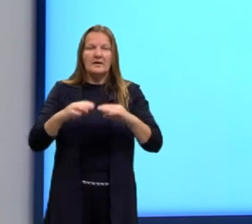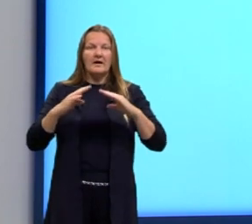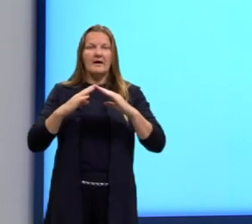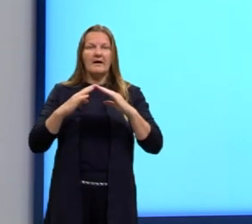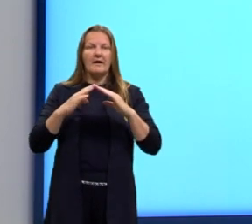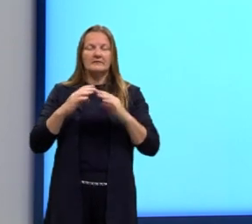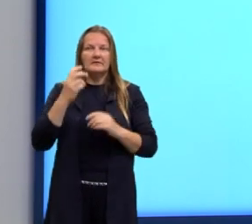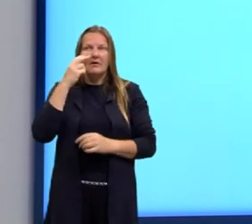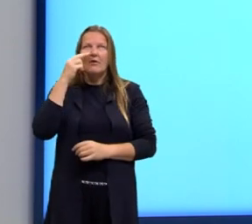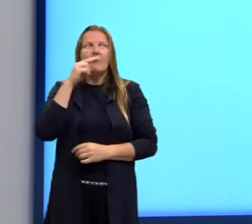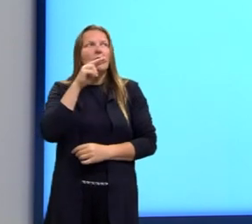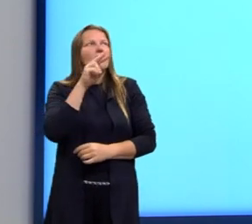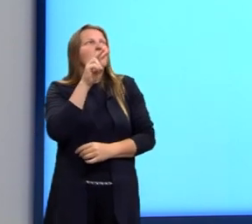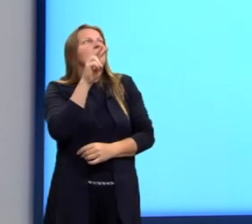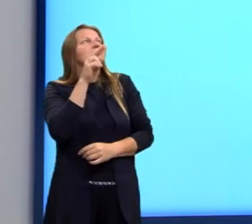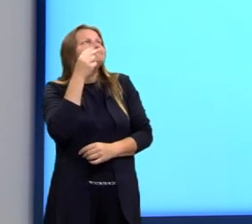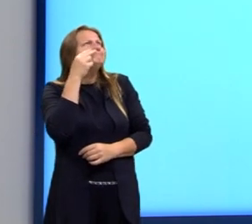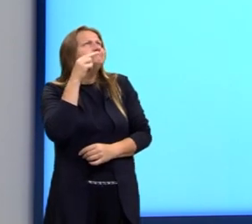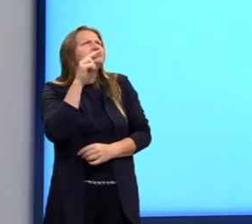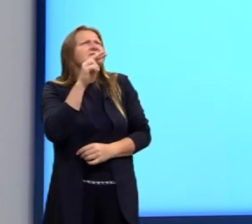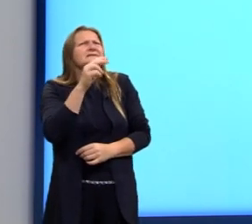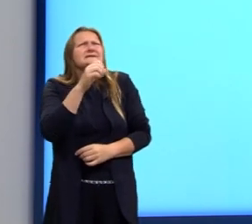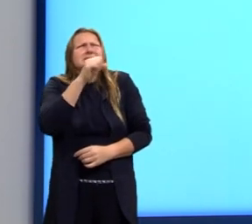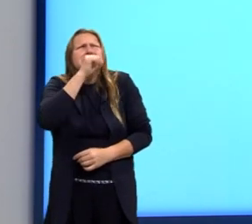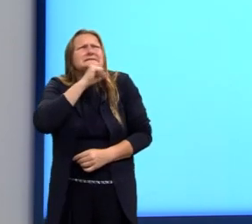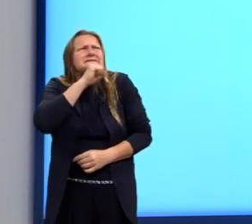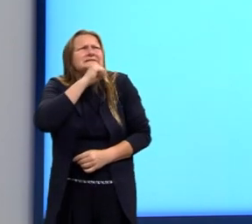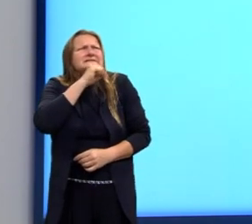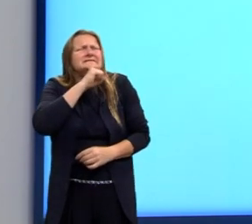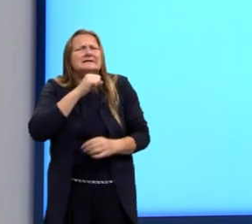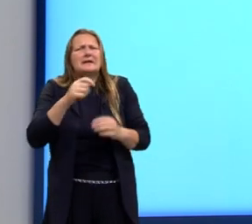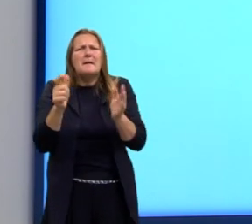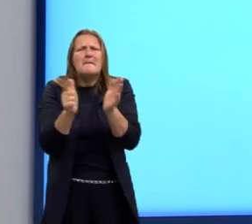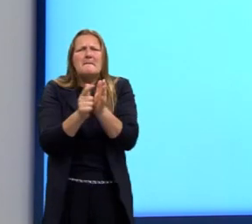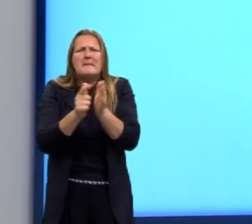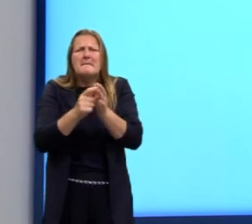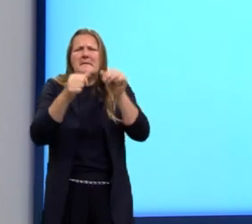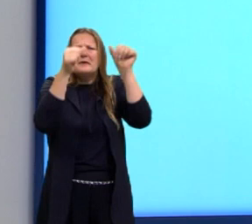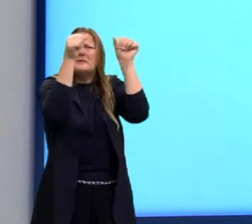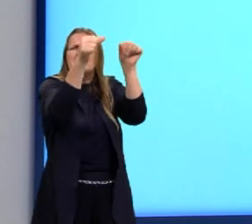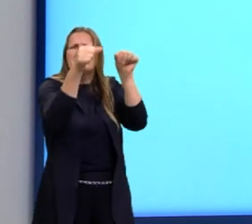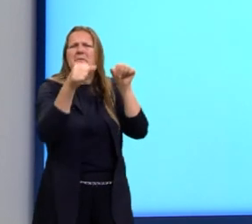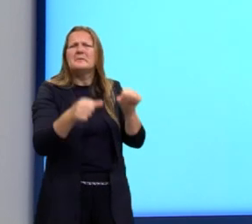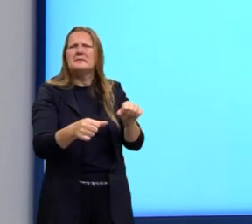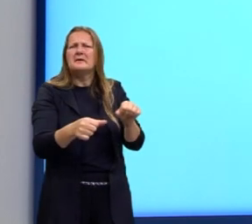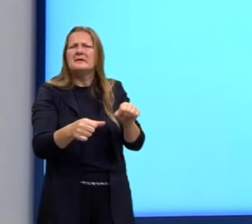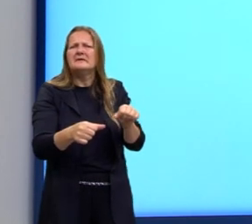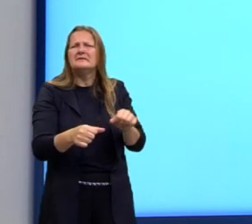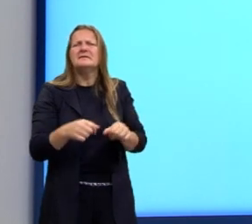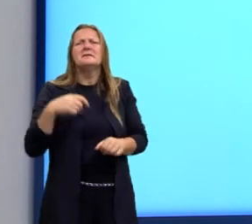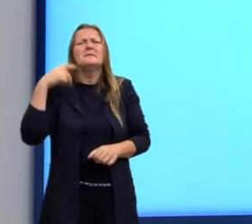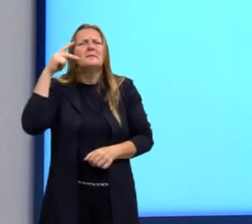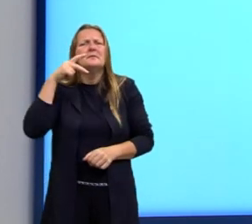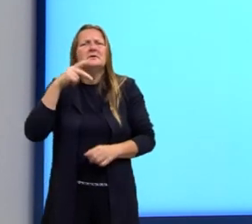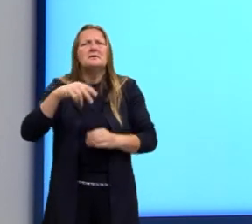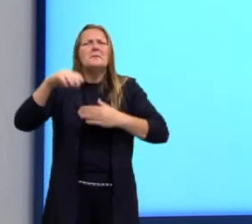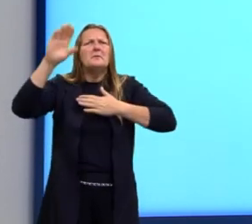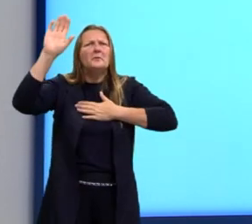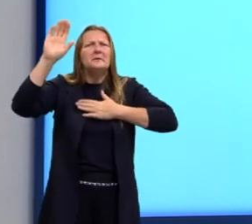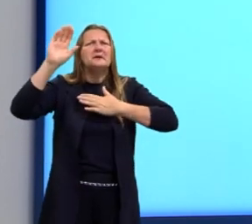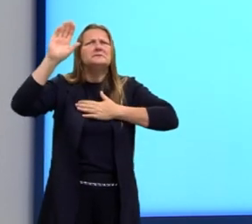volta a ver nas paredes as velhas papeletas, ou os velhos papéis, os velhos cartazes, que prometiam